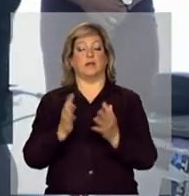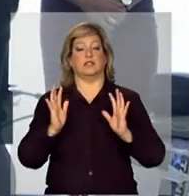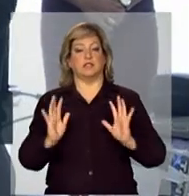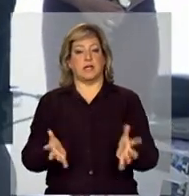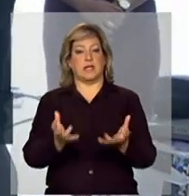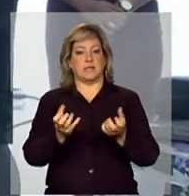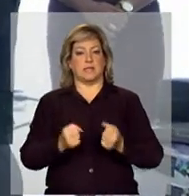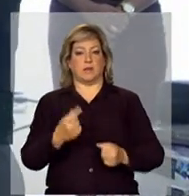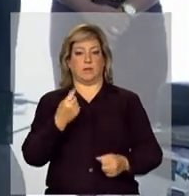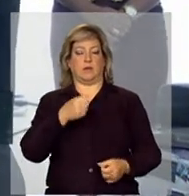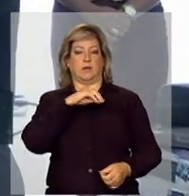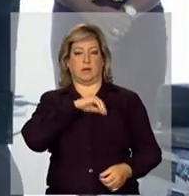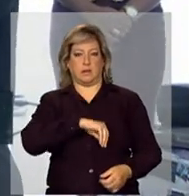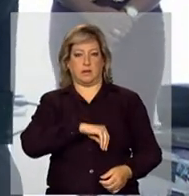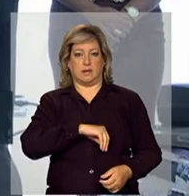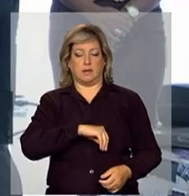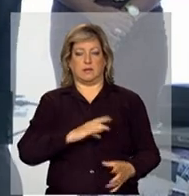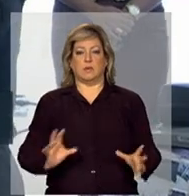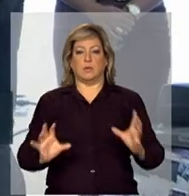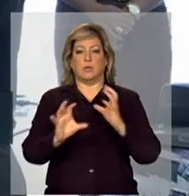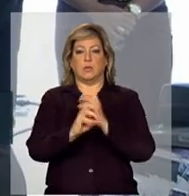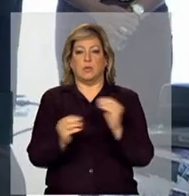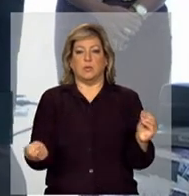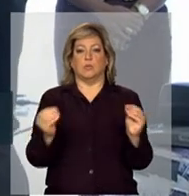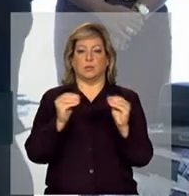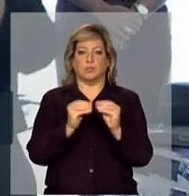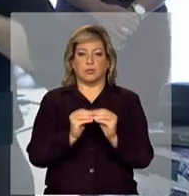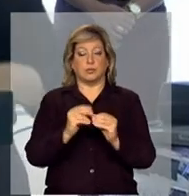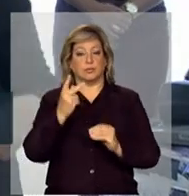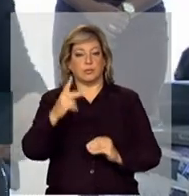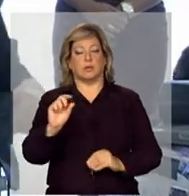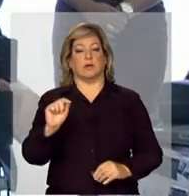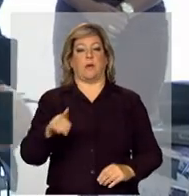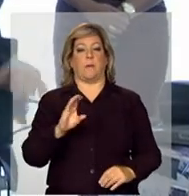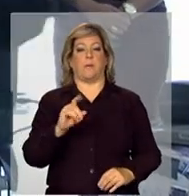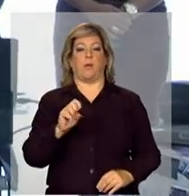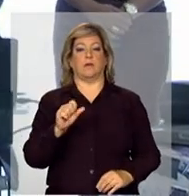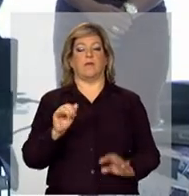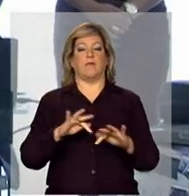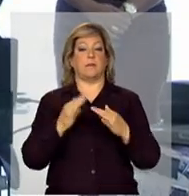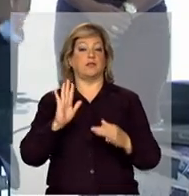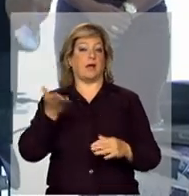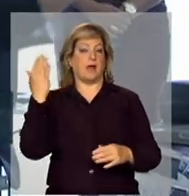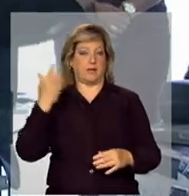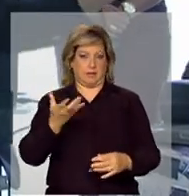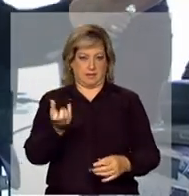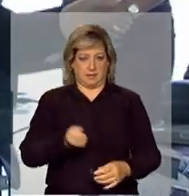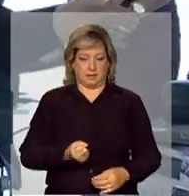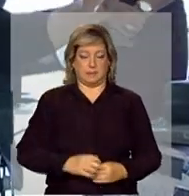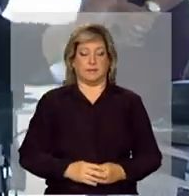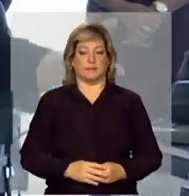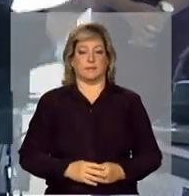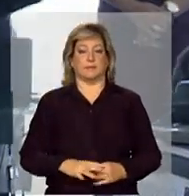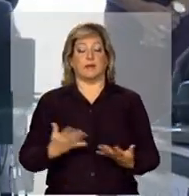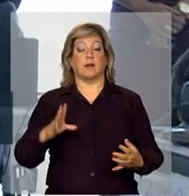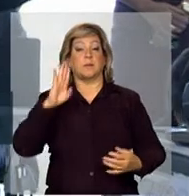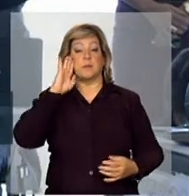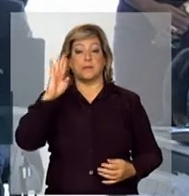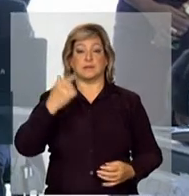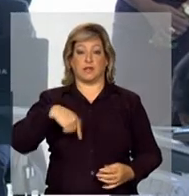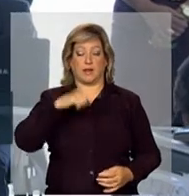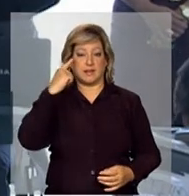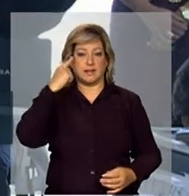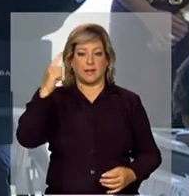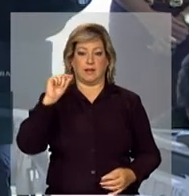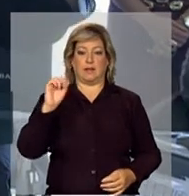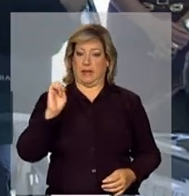renda, que é uma renda completando a sua e o Bolsa Família que eles já recebiam. Então, a principal ideia nossa é